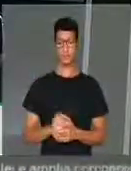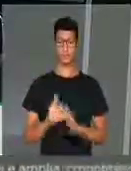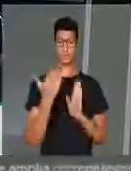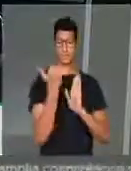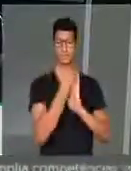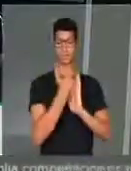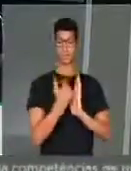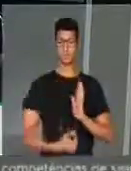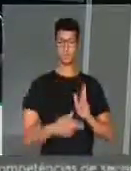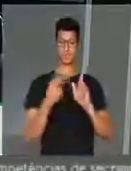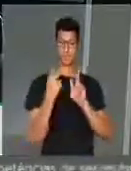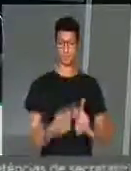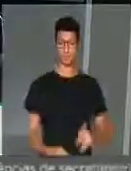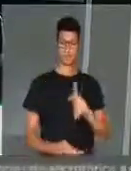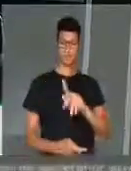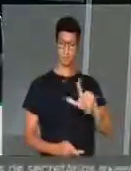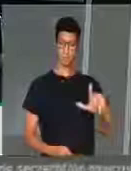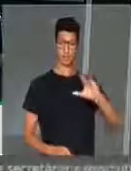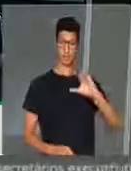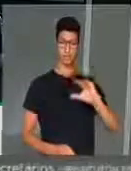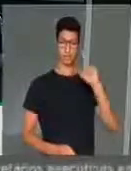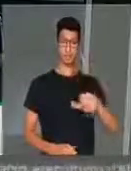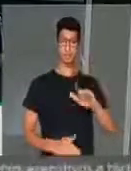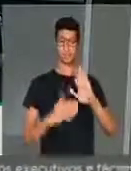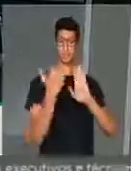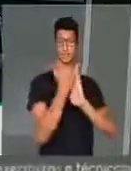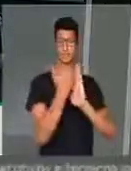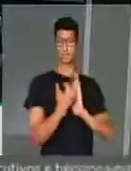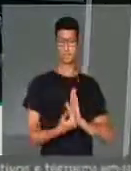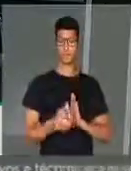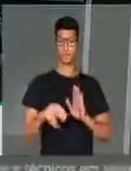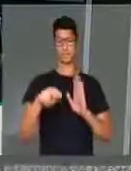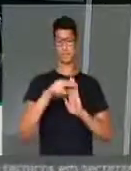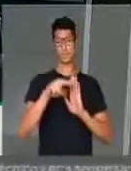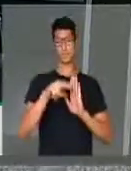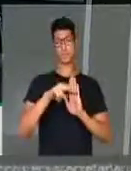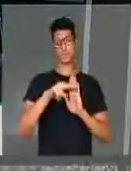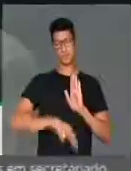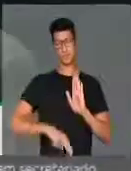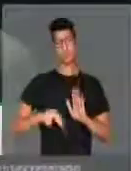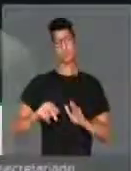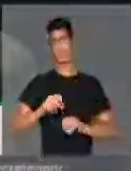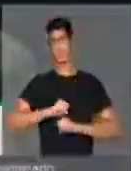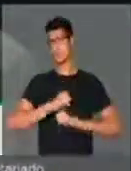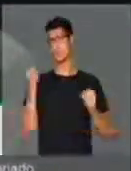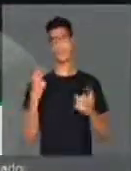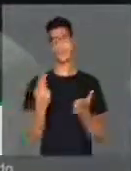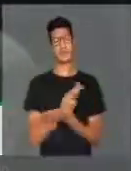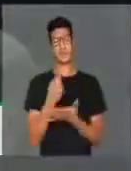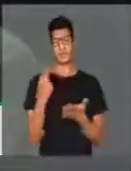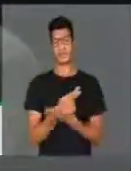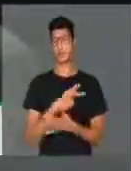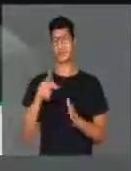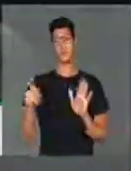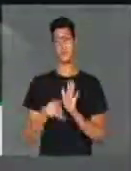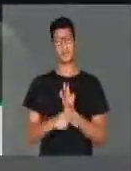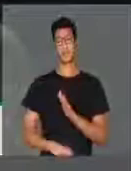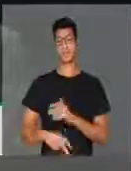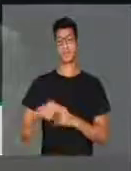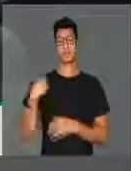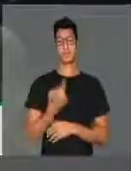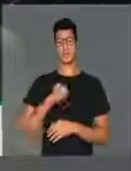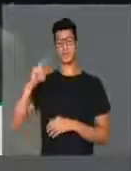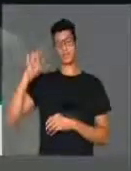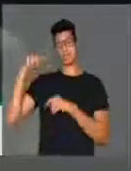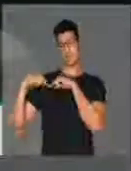Retirar de pauta esse projeto de lei de conversão é retirar uma nódoa suja, infecta, do nosso